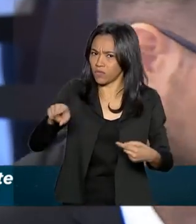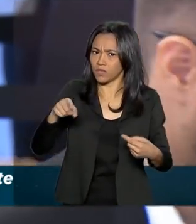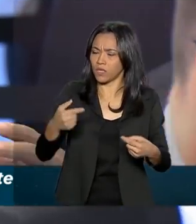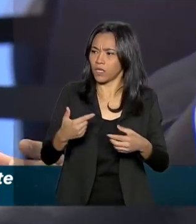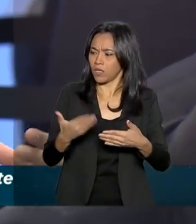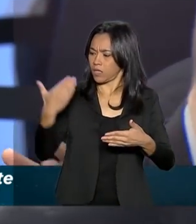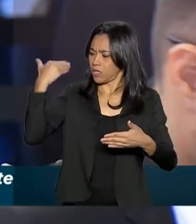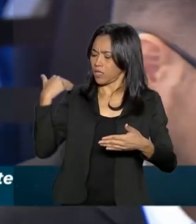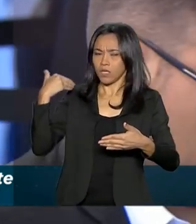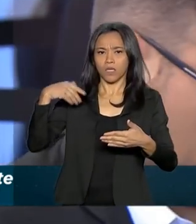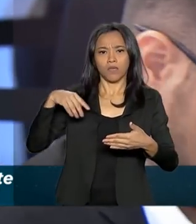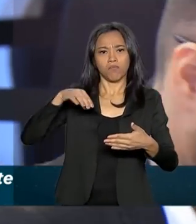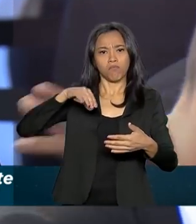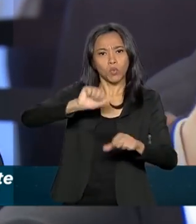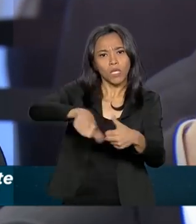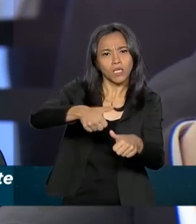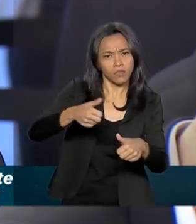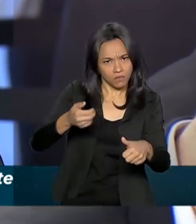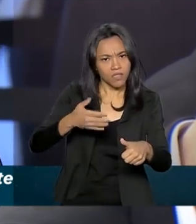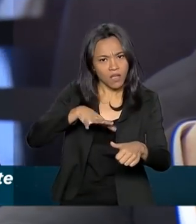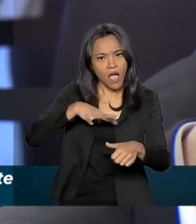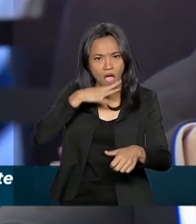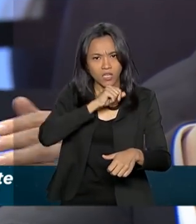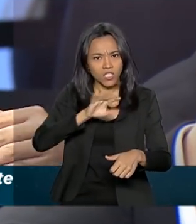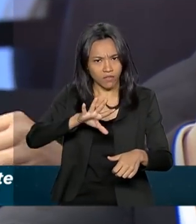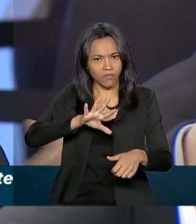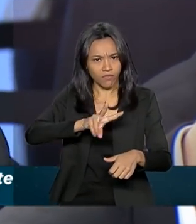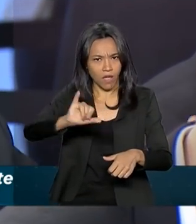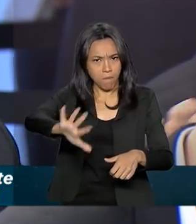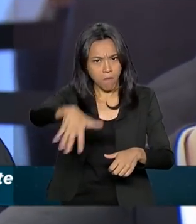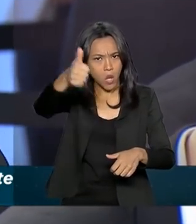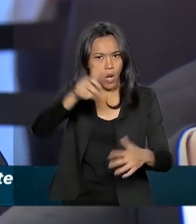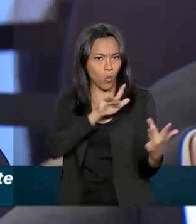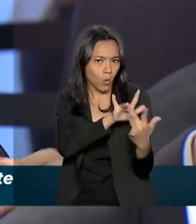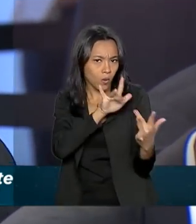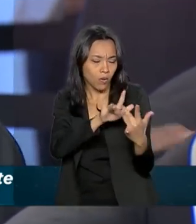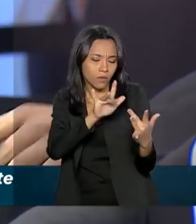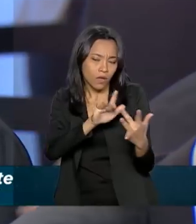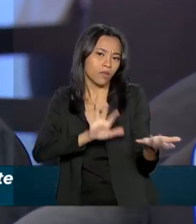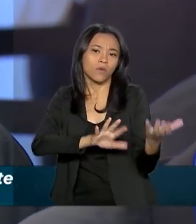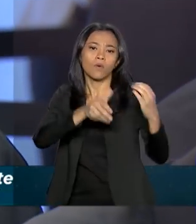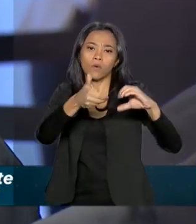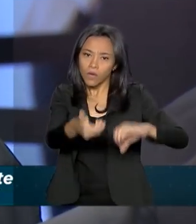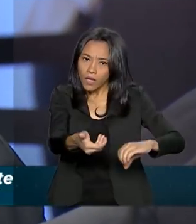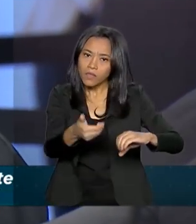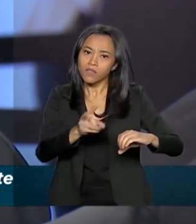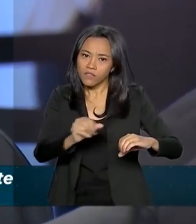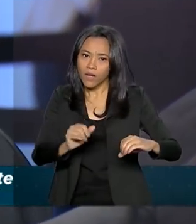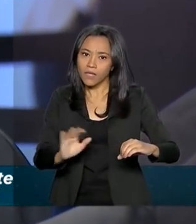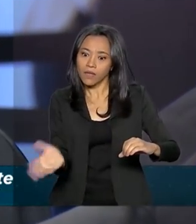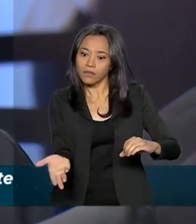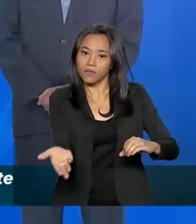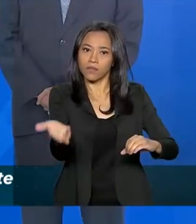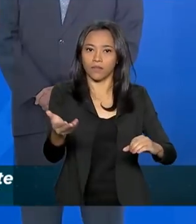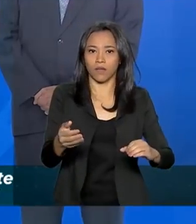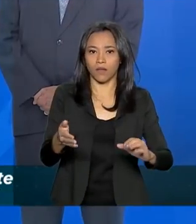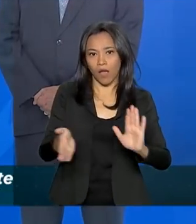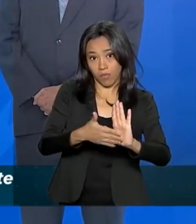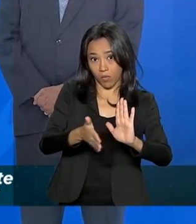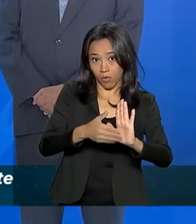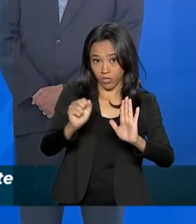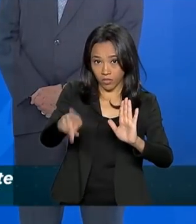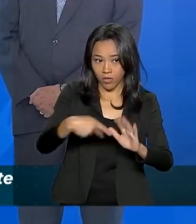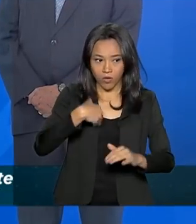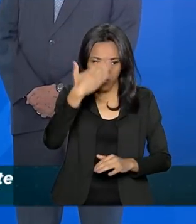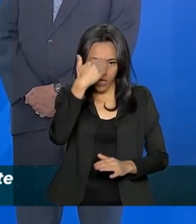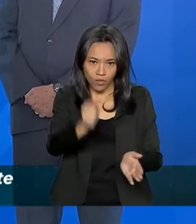últimos dias, o senhor espera que consiga melhorar essa relação com o Congresso e fazer a Previdência andar? Obrigado, da Folha